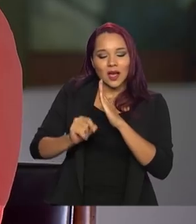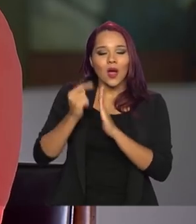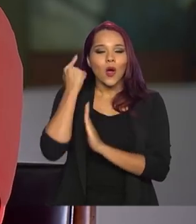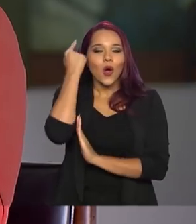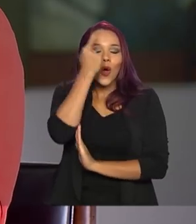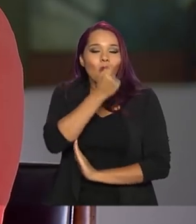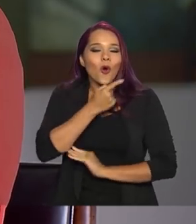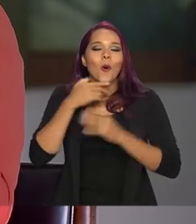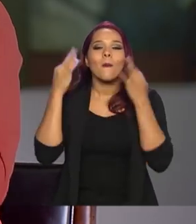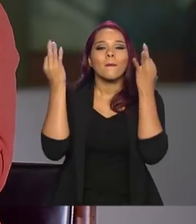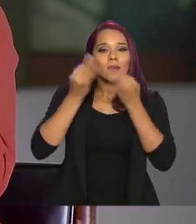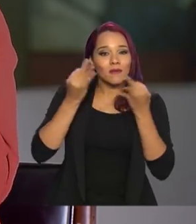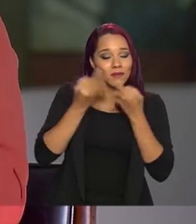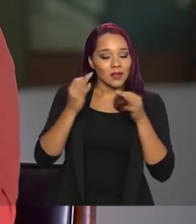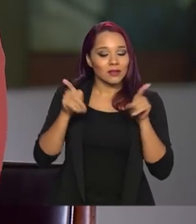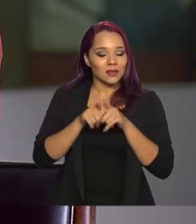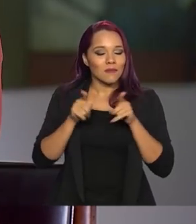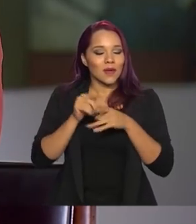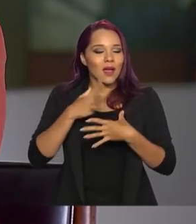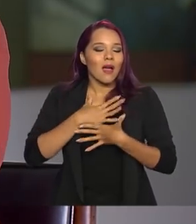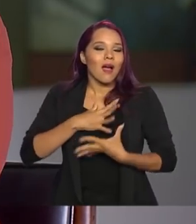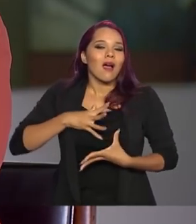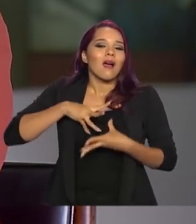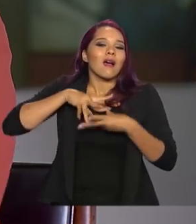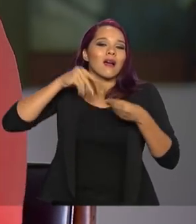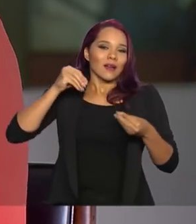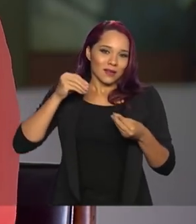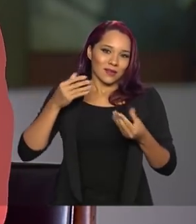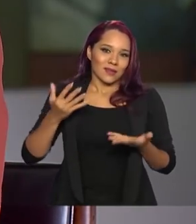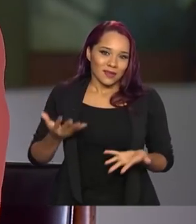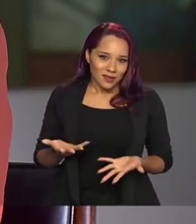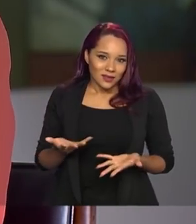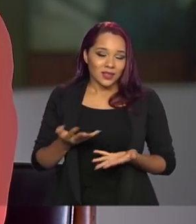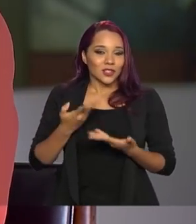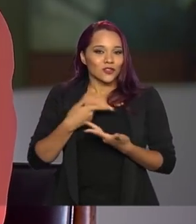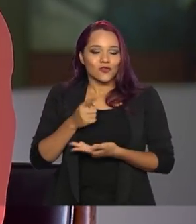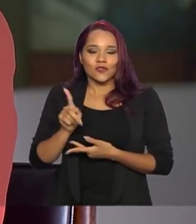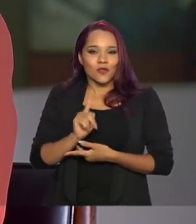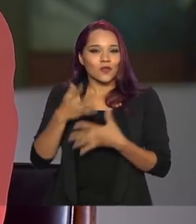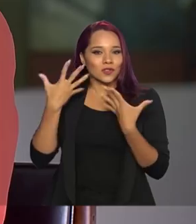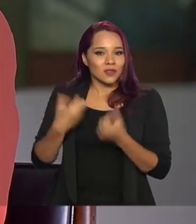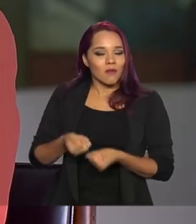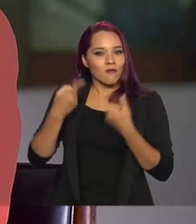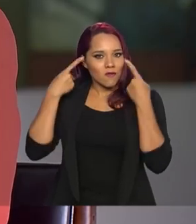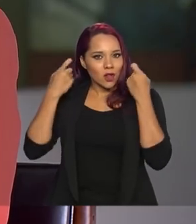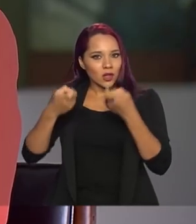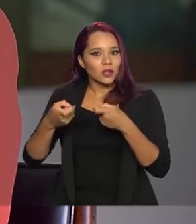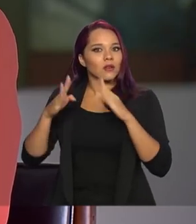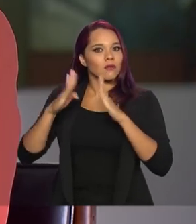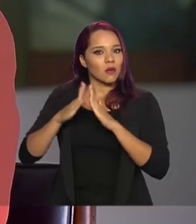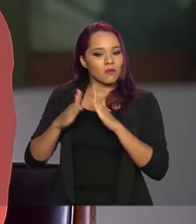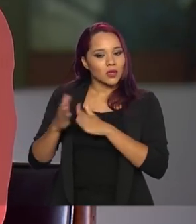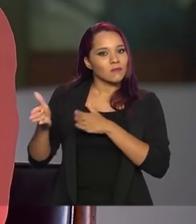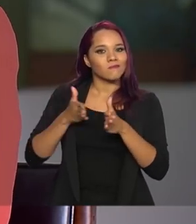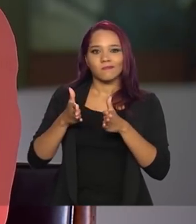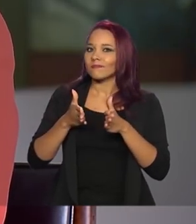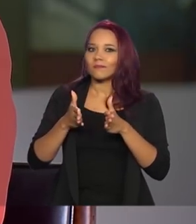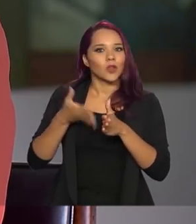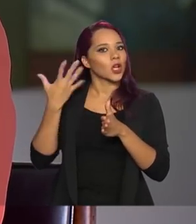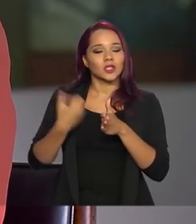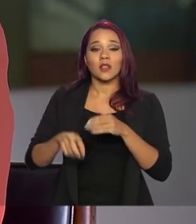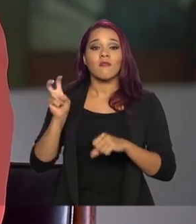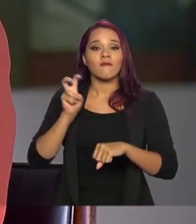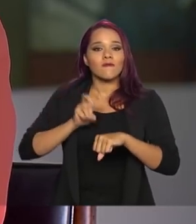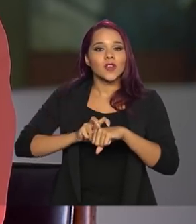rostos perfeitos e a sua alma curada também. Nós não vamos admitir a violência doméstica nesse período. O